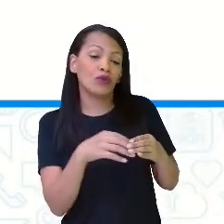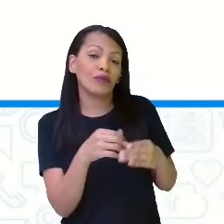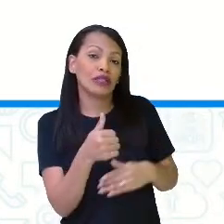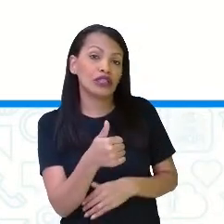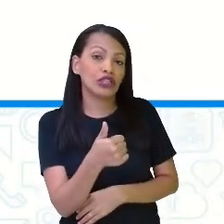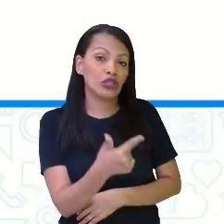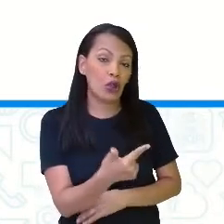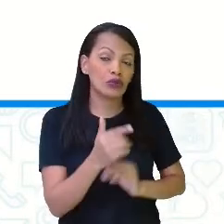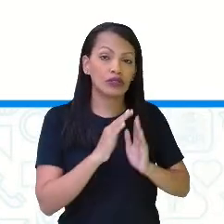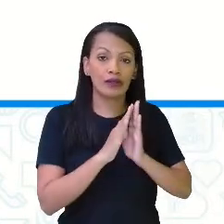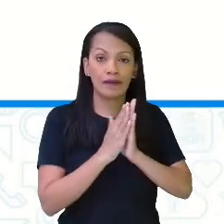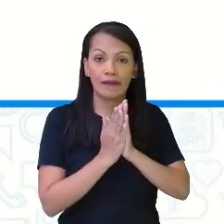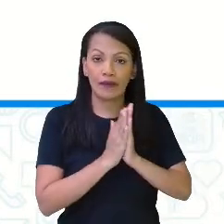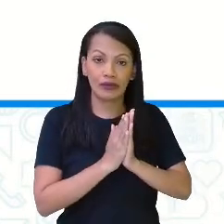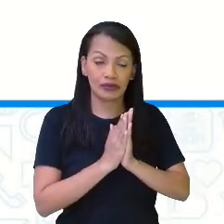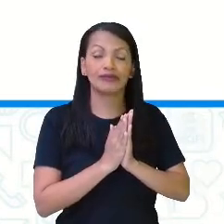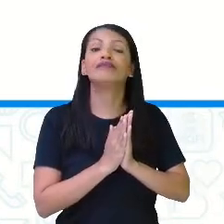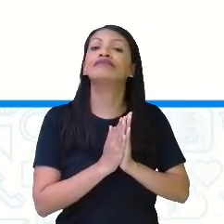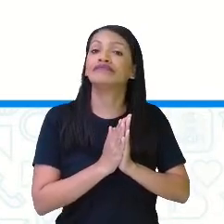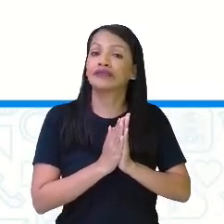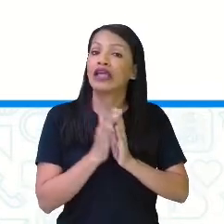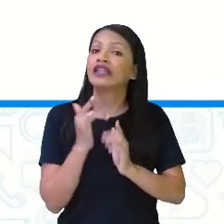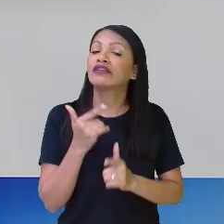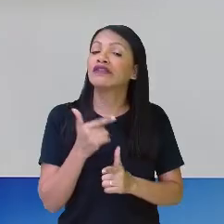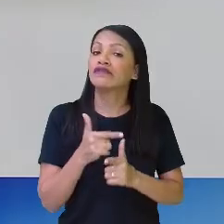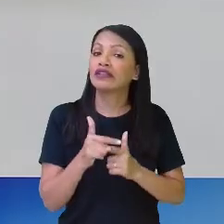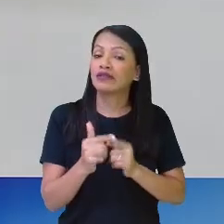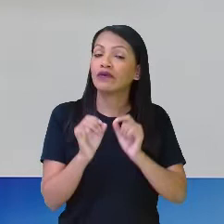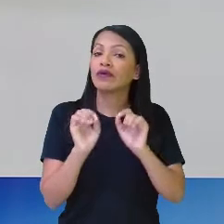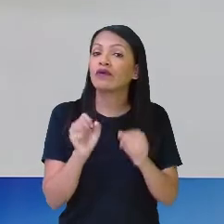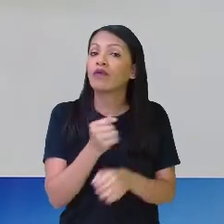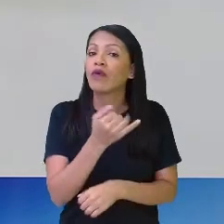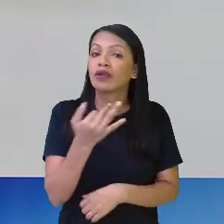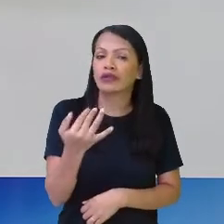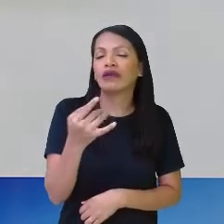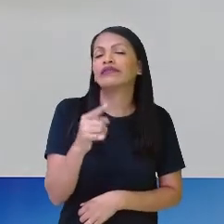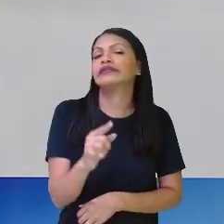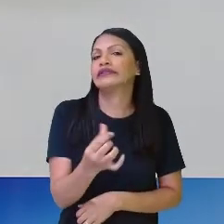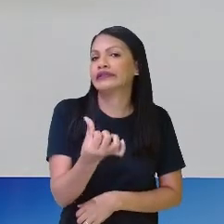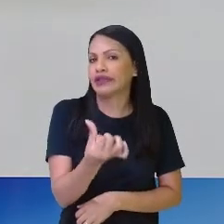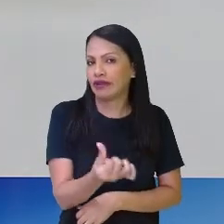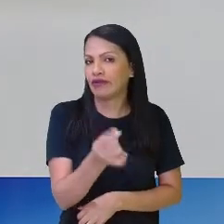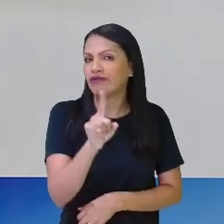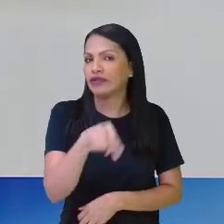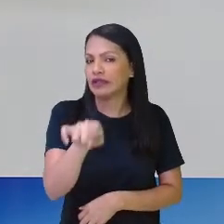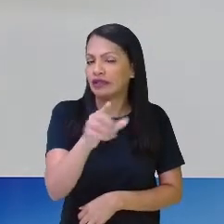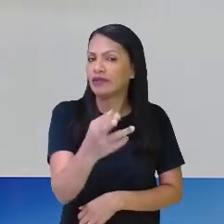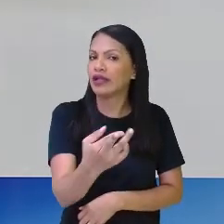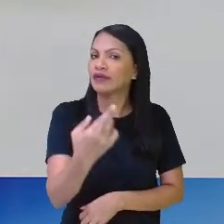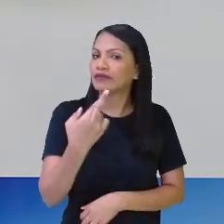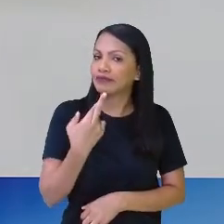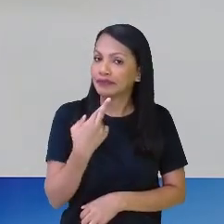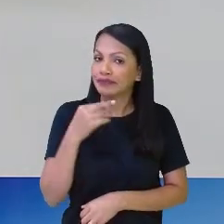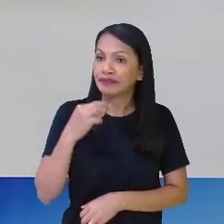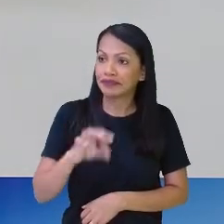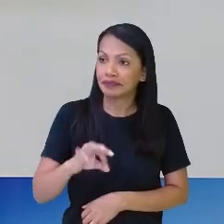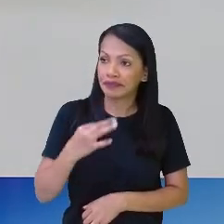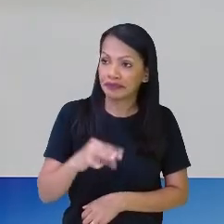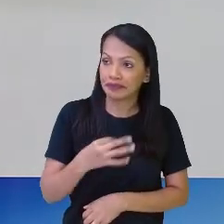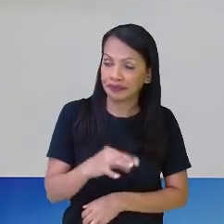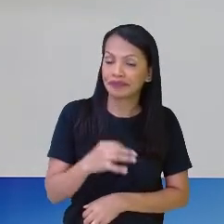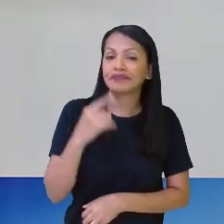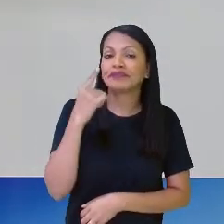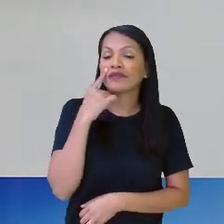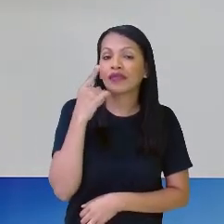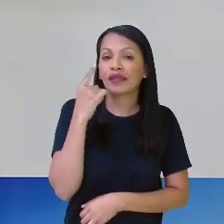o inteiro está dividido em quantas partes? Em 6, como vocês me responderam, em 6 partes, que foram justamente